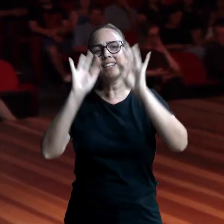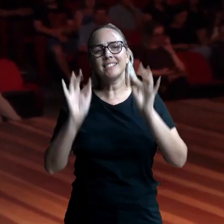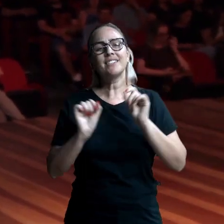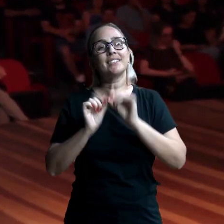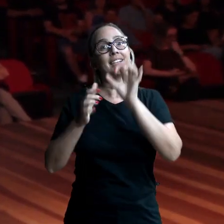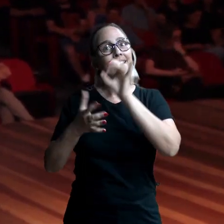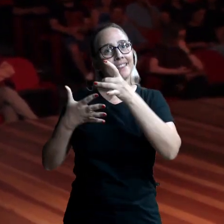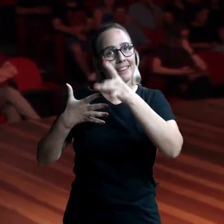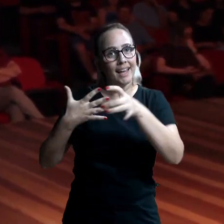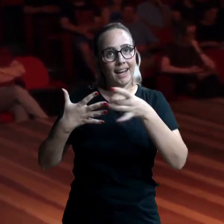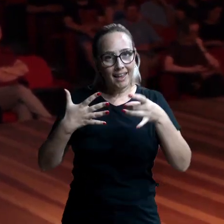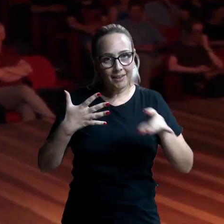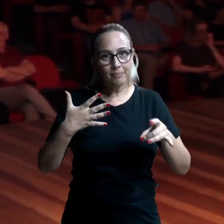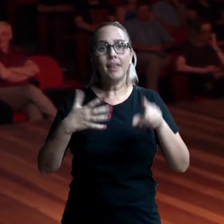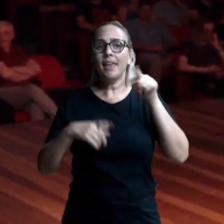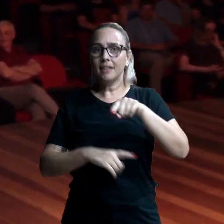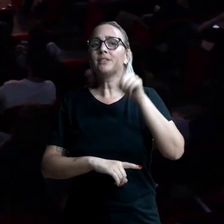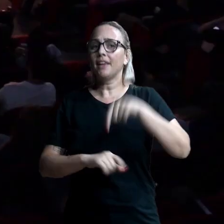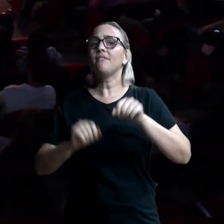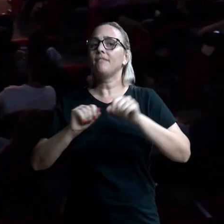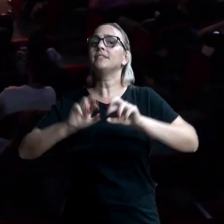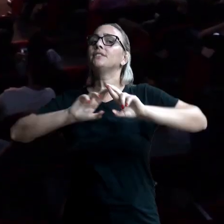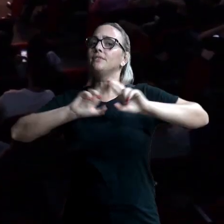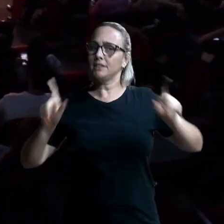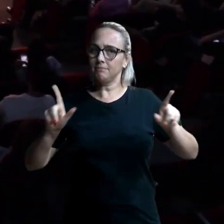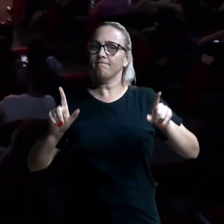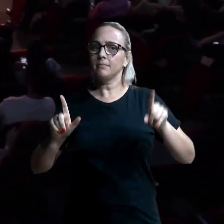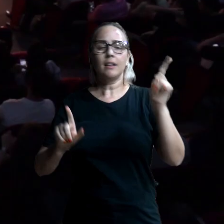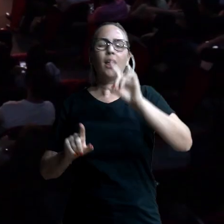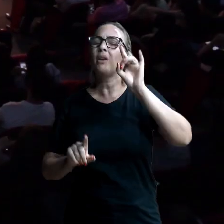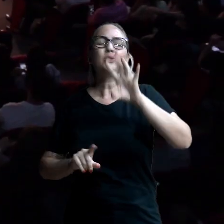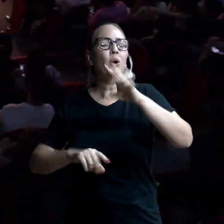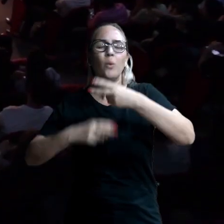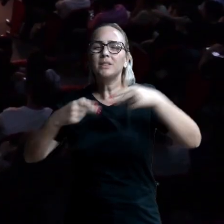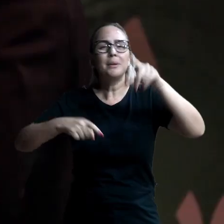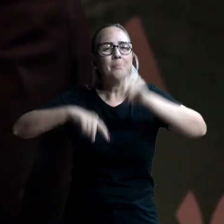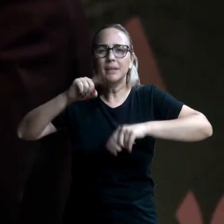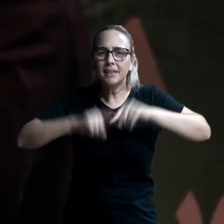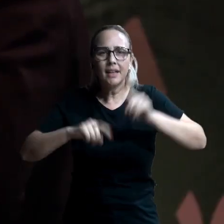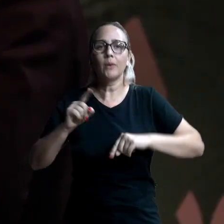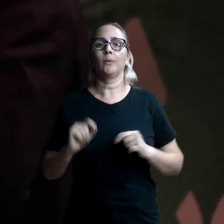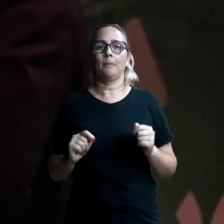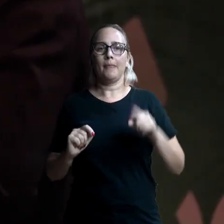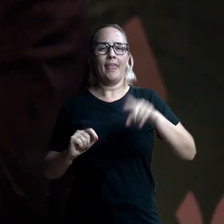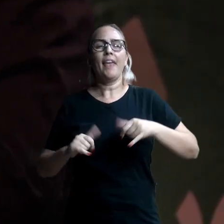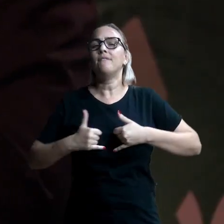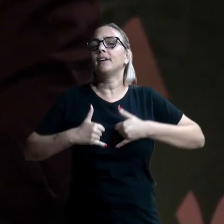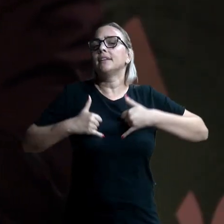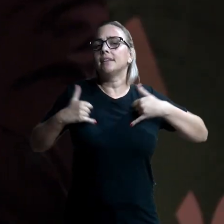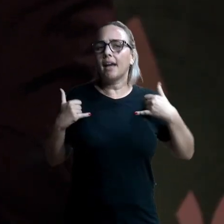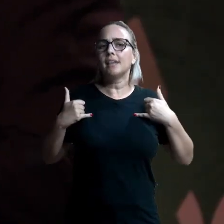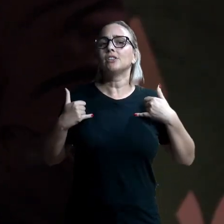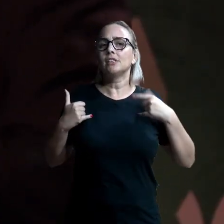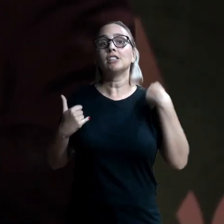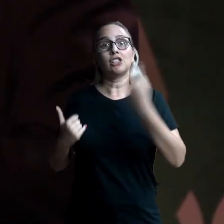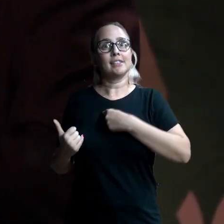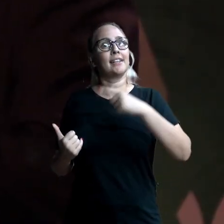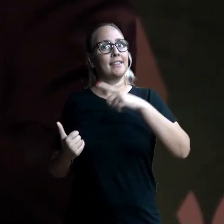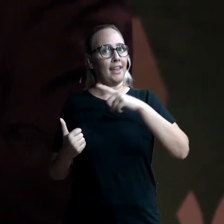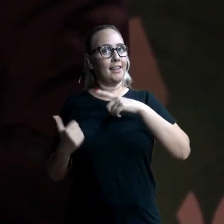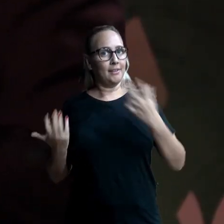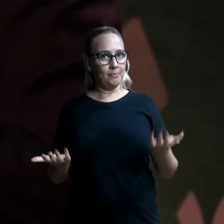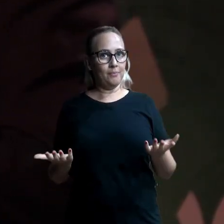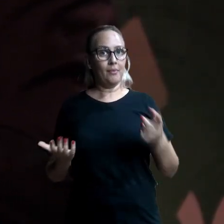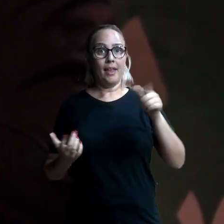após a pandemia. A vida se faz em detalhes, porque isso é o que faz a diferença. Não são as coisas materiais,